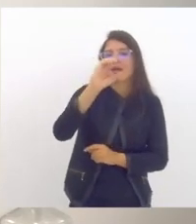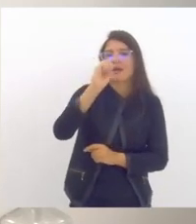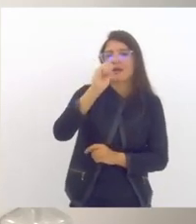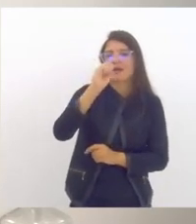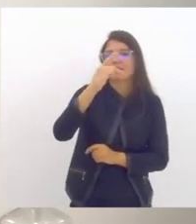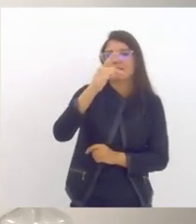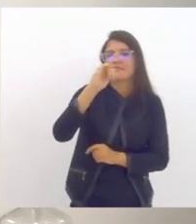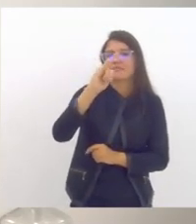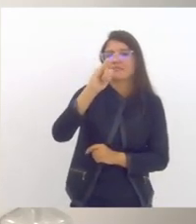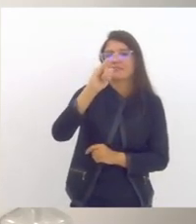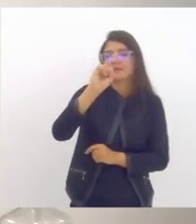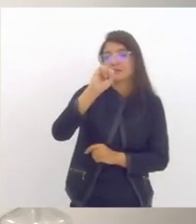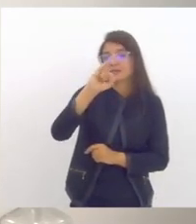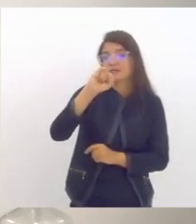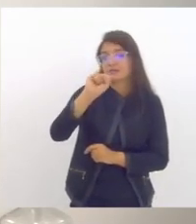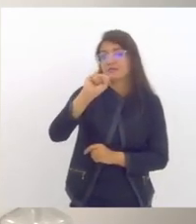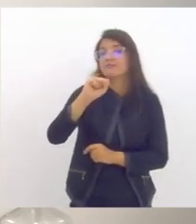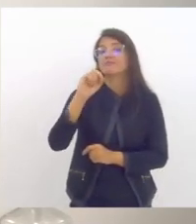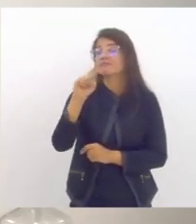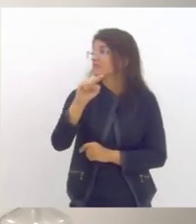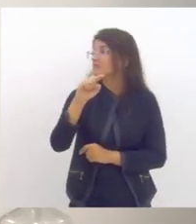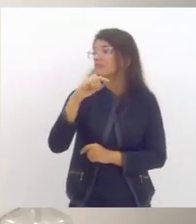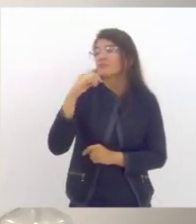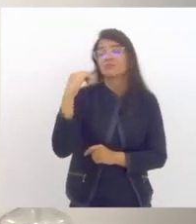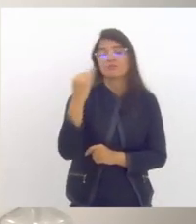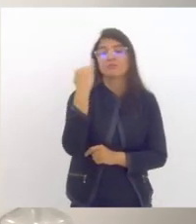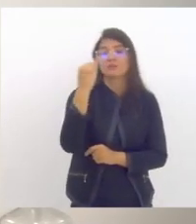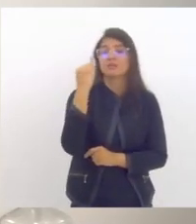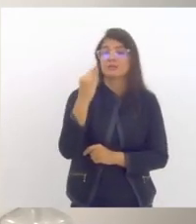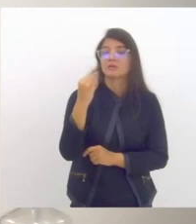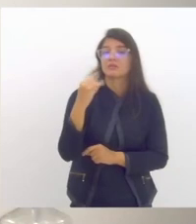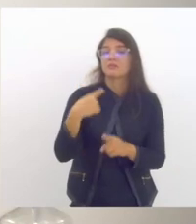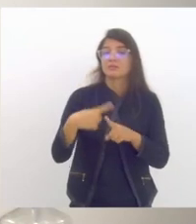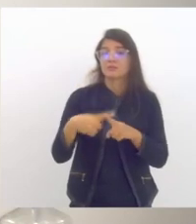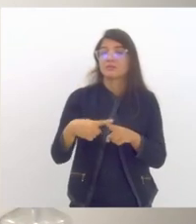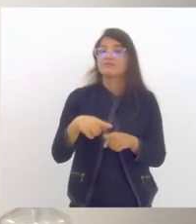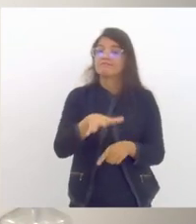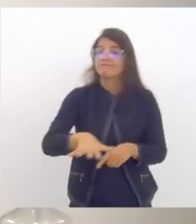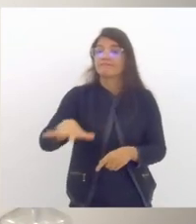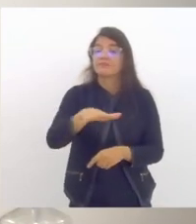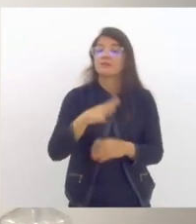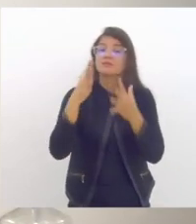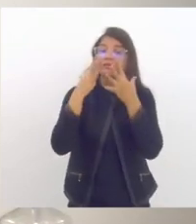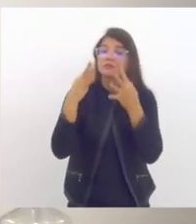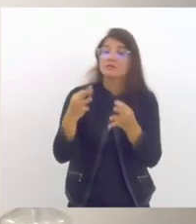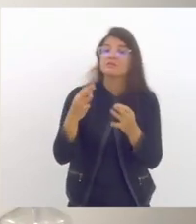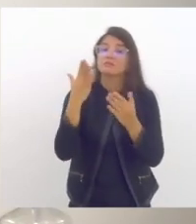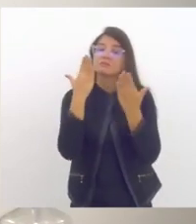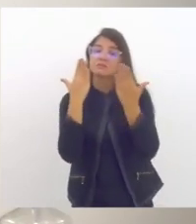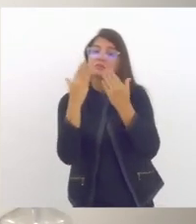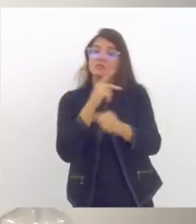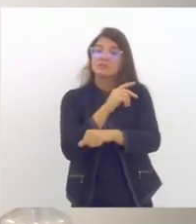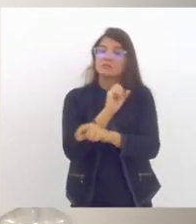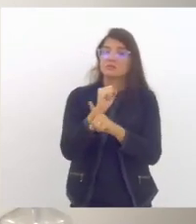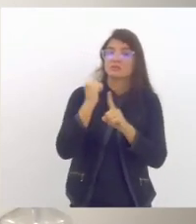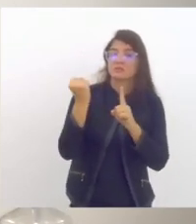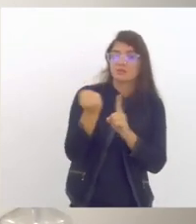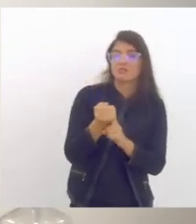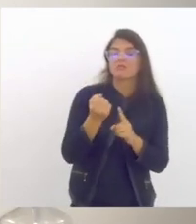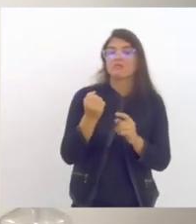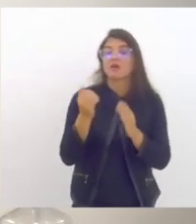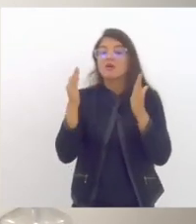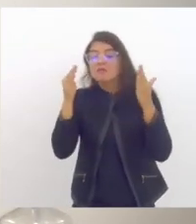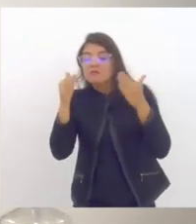são dentro do escopo da rede de atenção psicossocial aqueles voltados para o